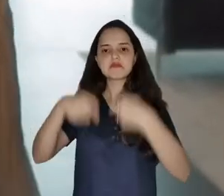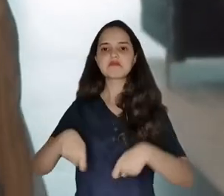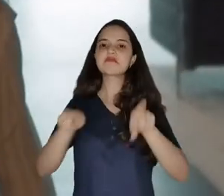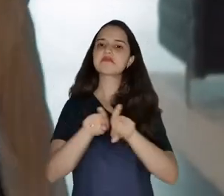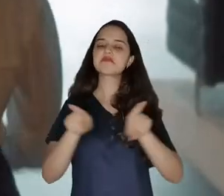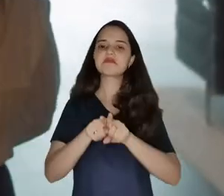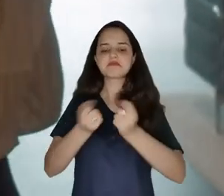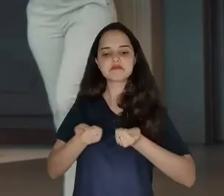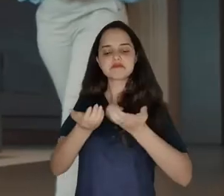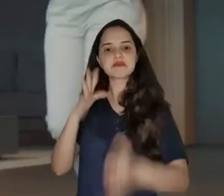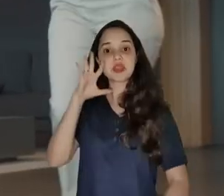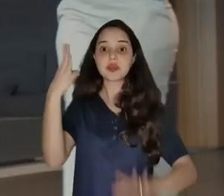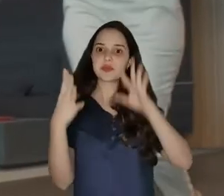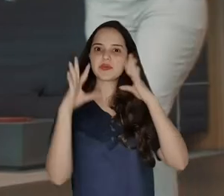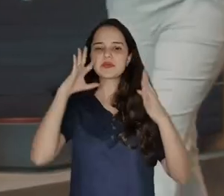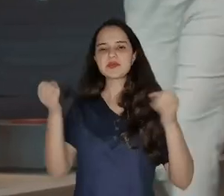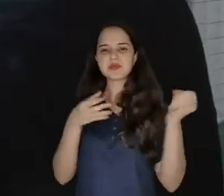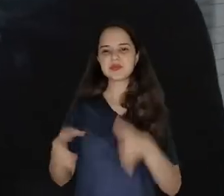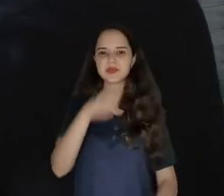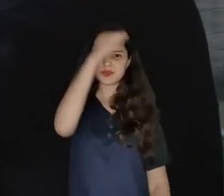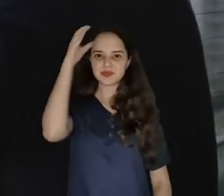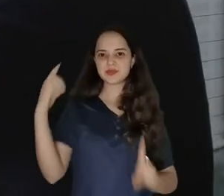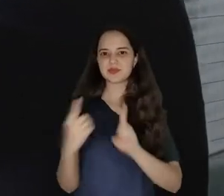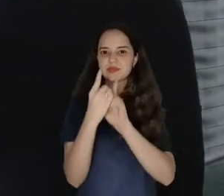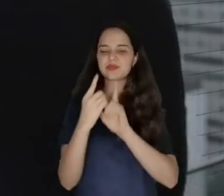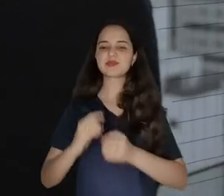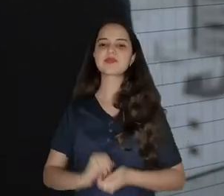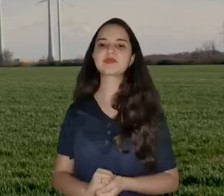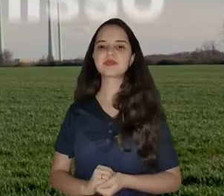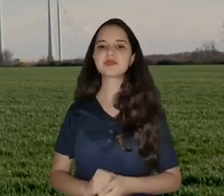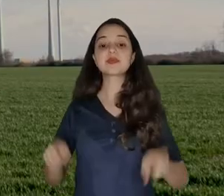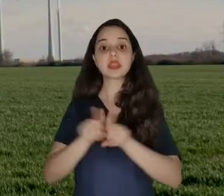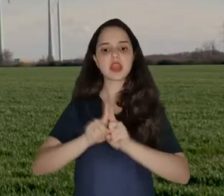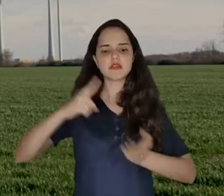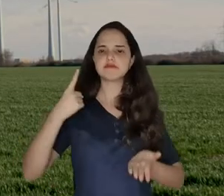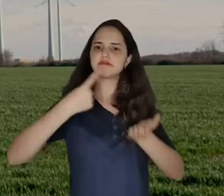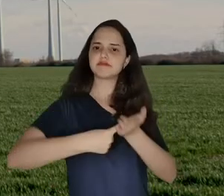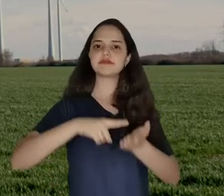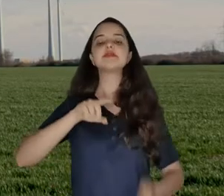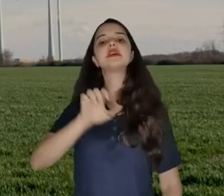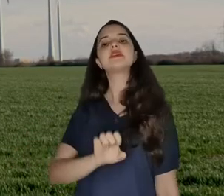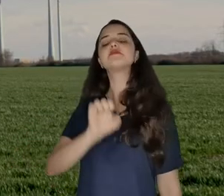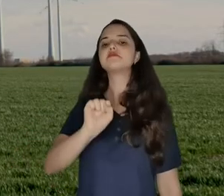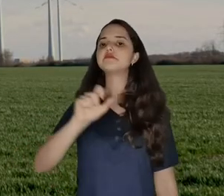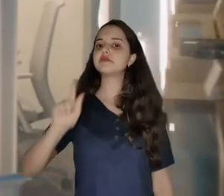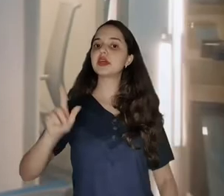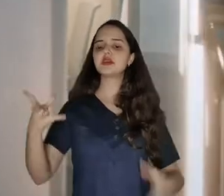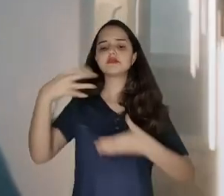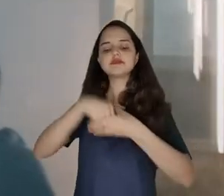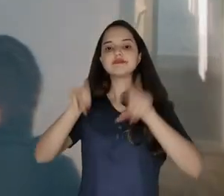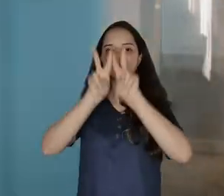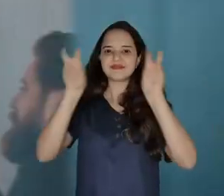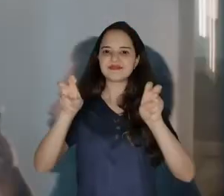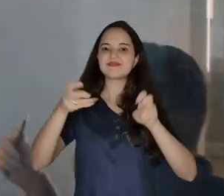capacitada, capaz de oferecer soluções inovadoras aos clientes. E compromisso ESG. O tema